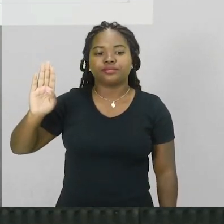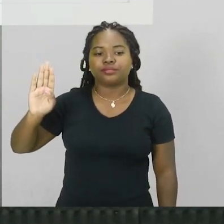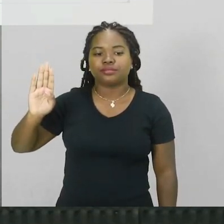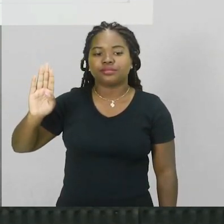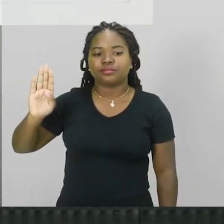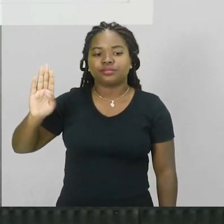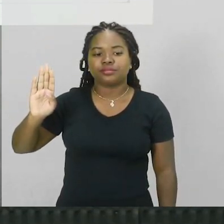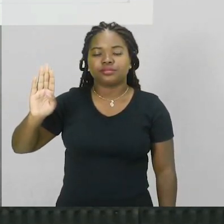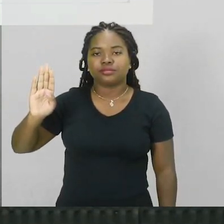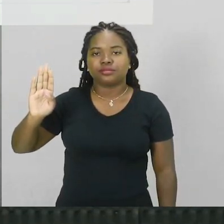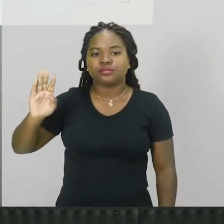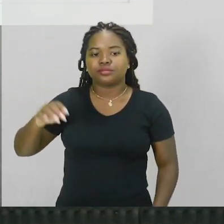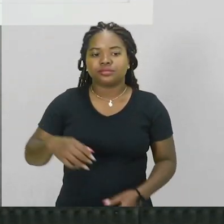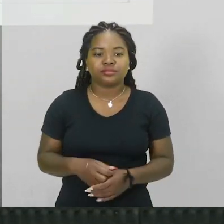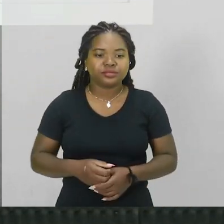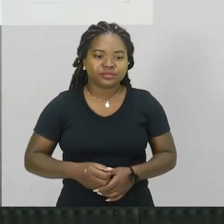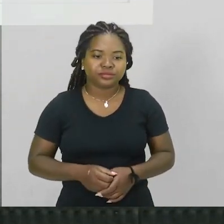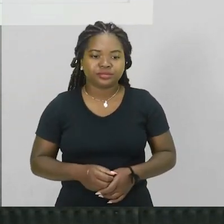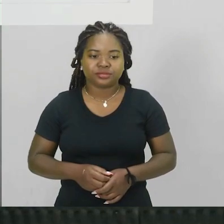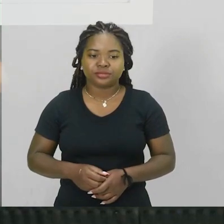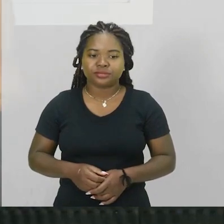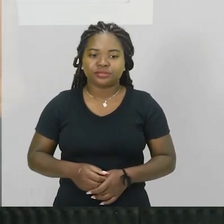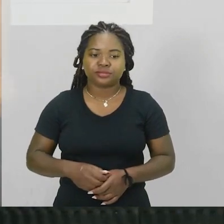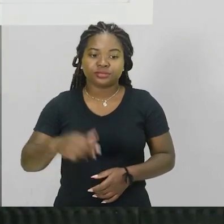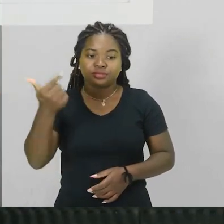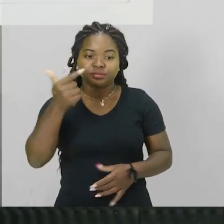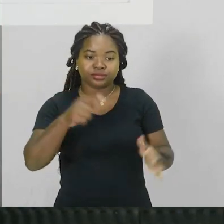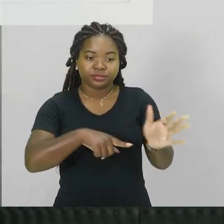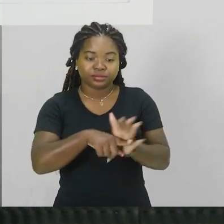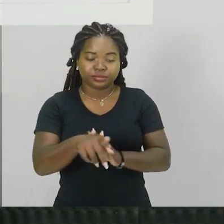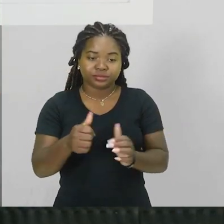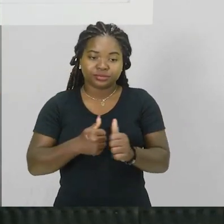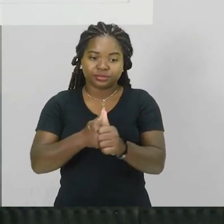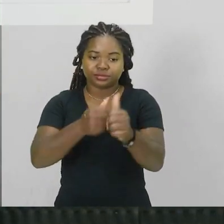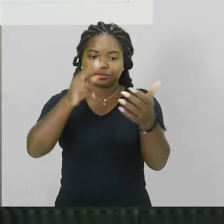batida, né? Primeira questão resolvida. vamos para a questão dois.